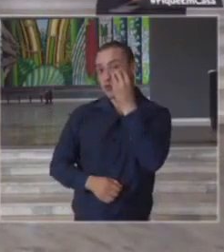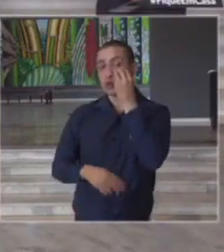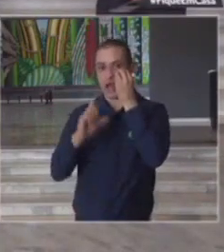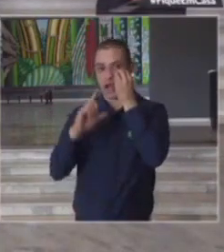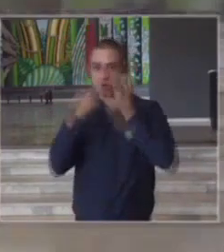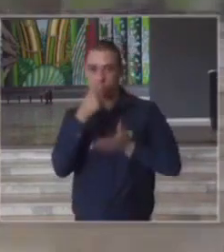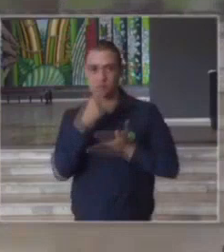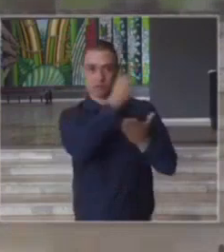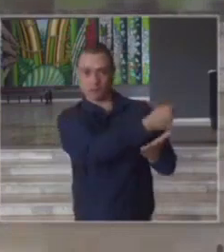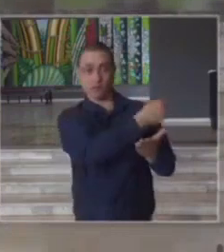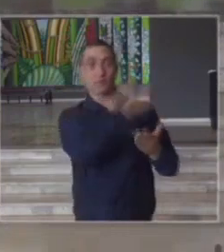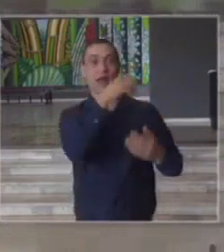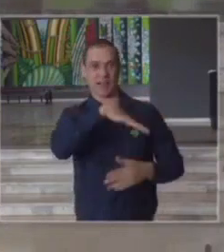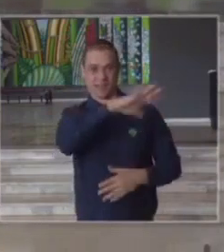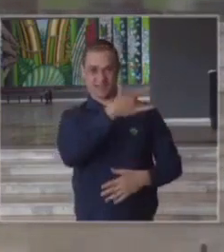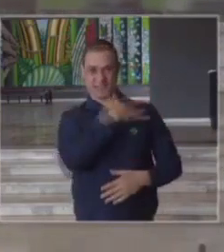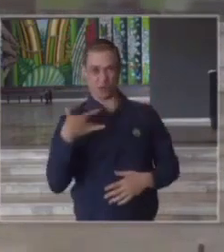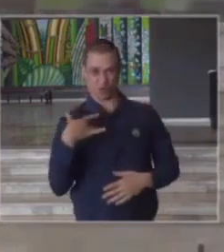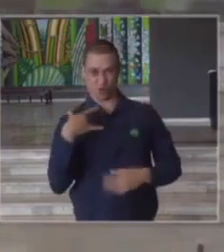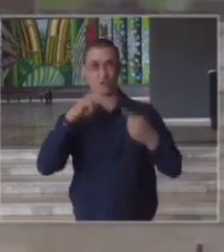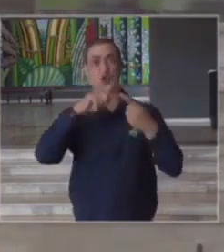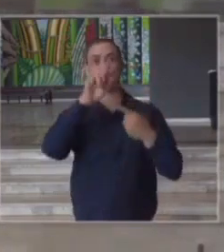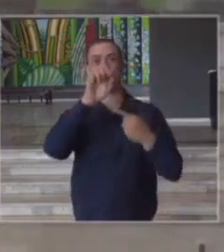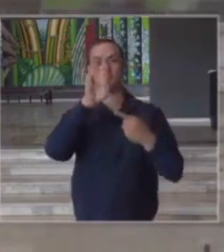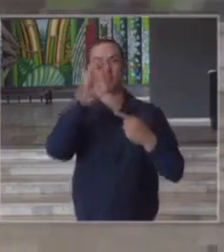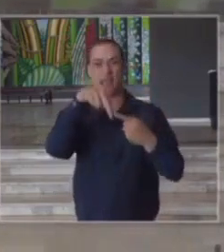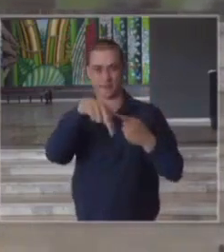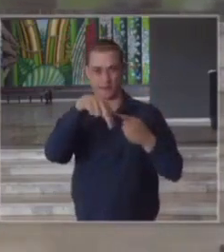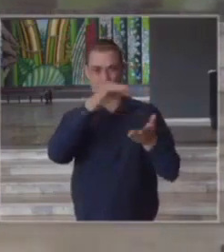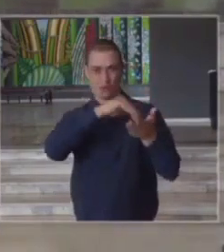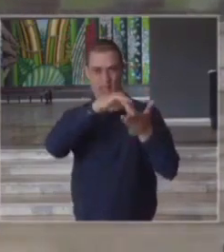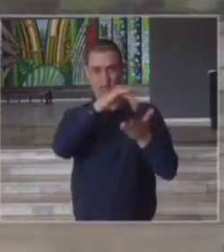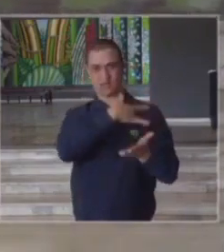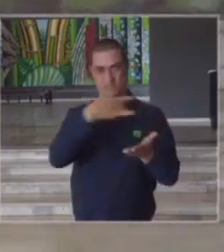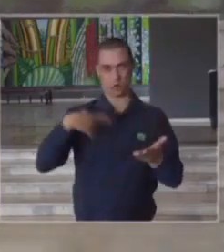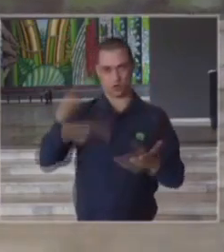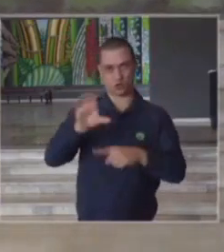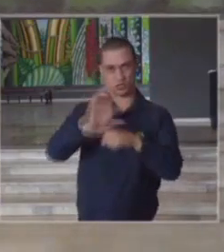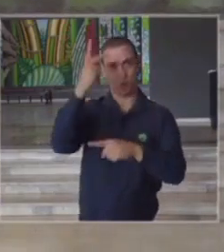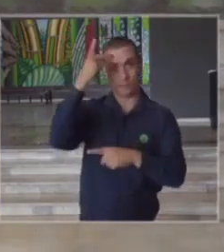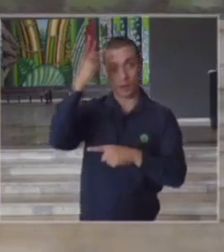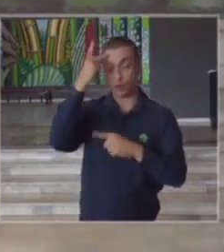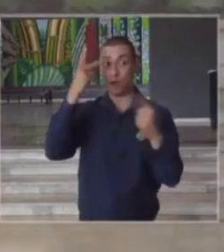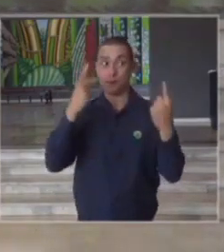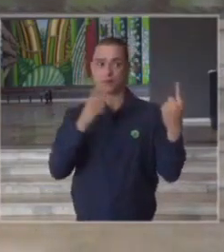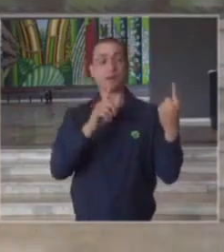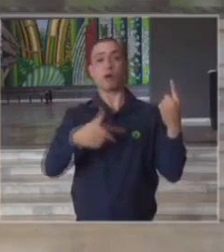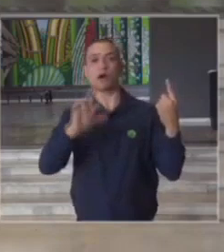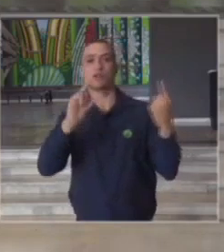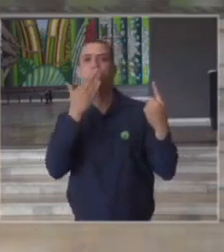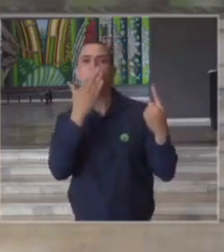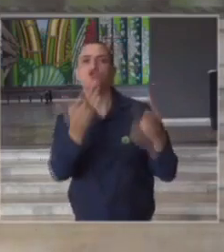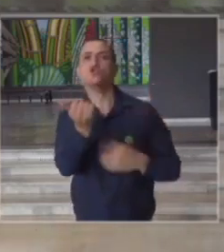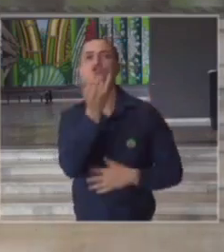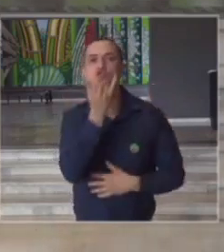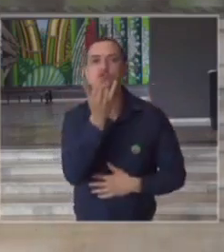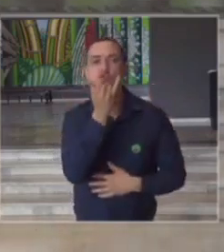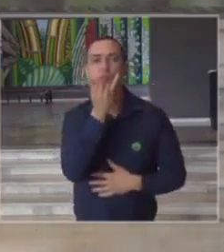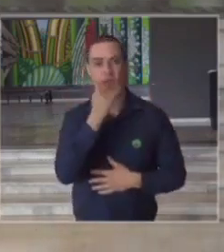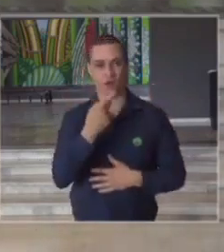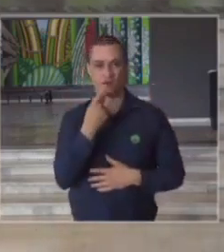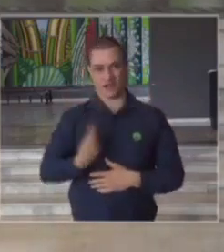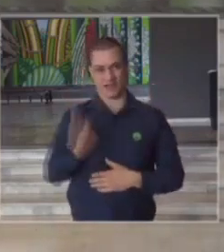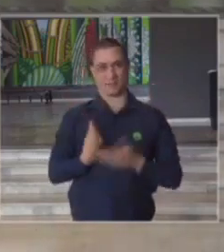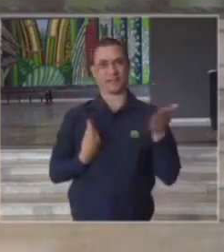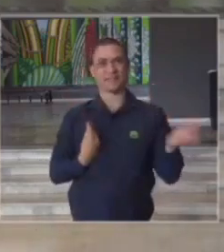passar a palavra para a saúde ao doutor Henrique Guerman secretário de saúde do estado de São Paulo quero pedir desculpas ao citar